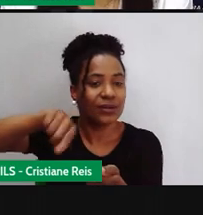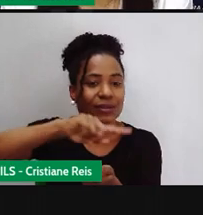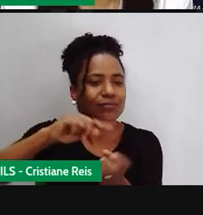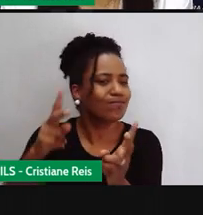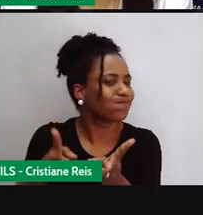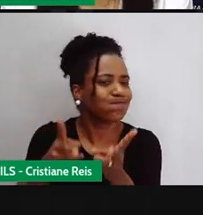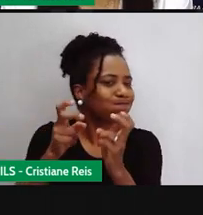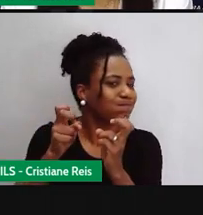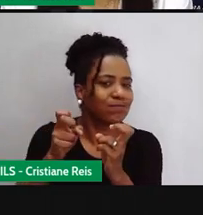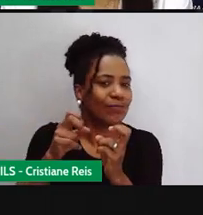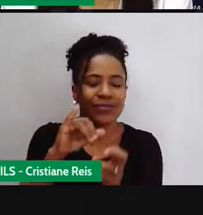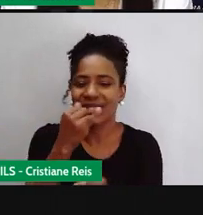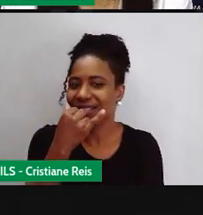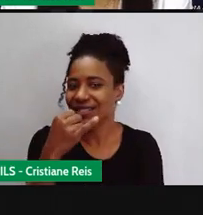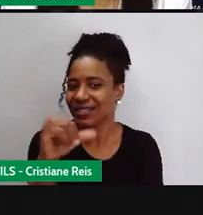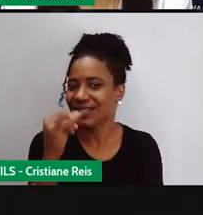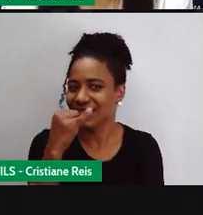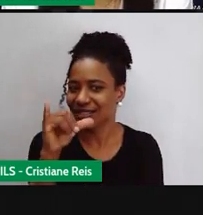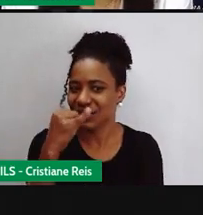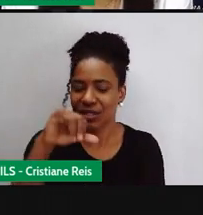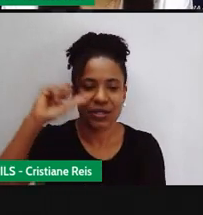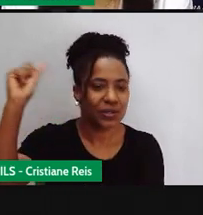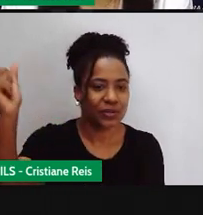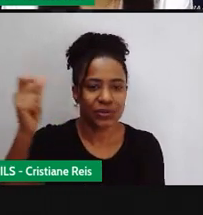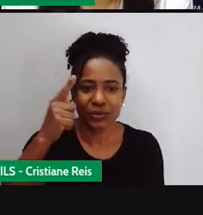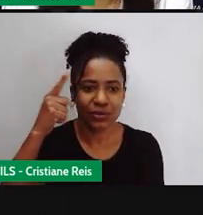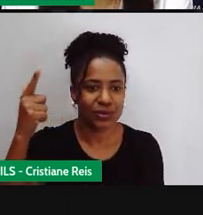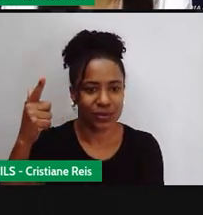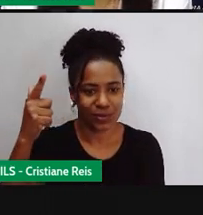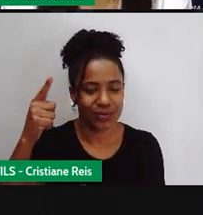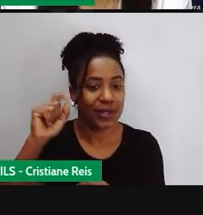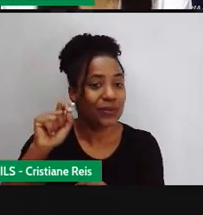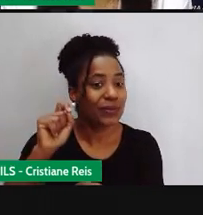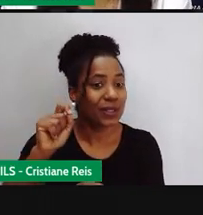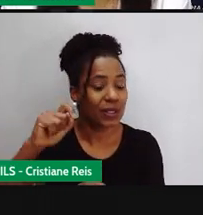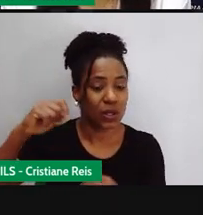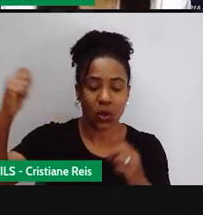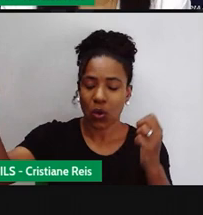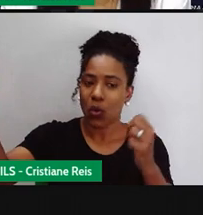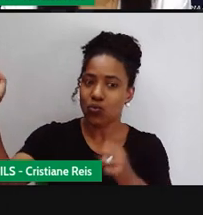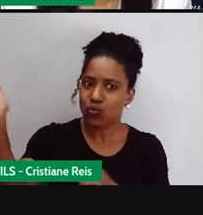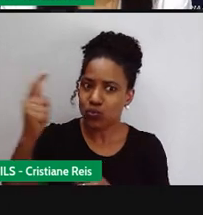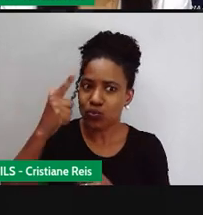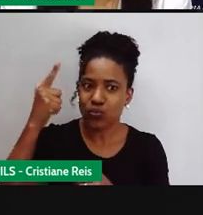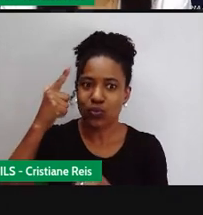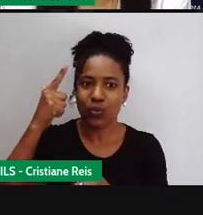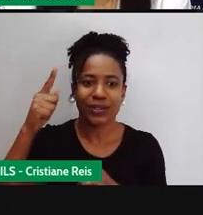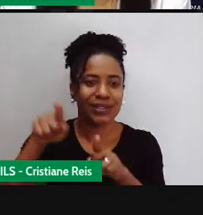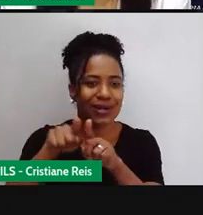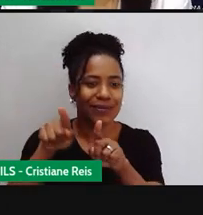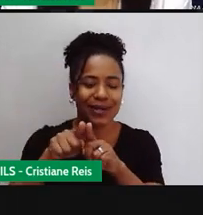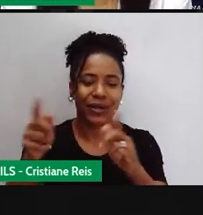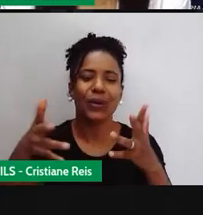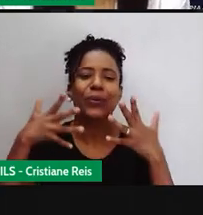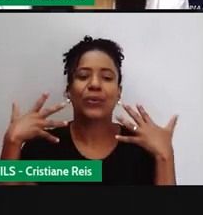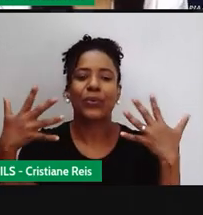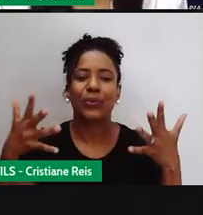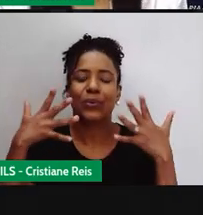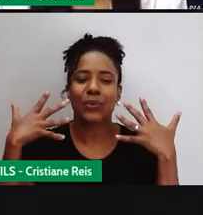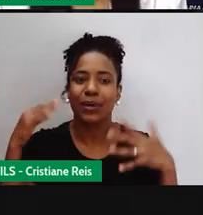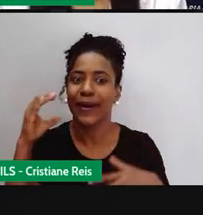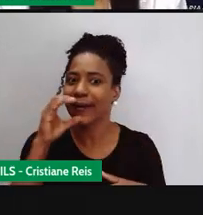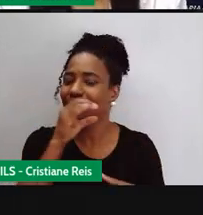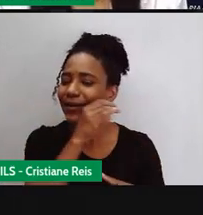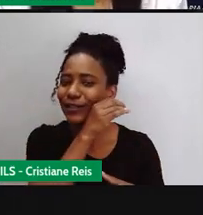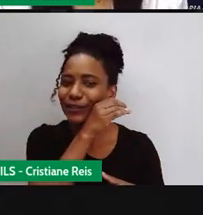aí que a energia solar é uma energia proveniente da luz e do calor do sol, os quais são convertidos em